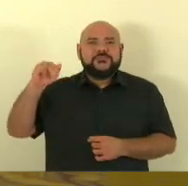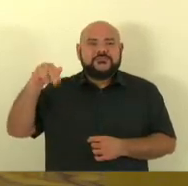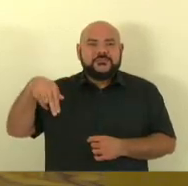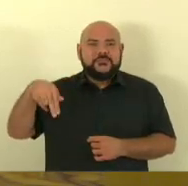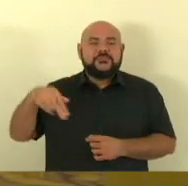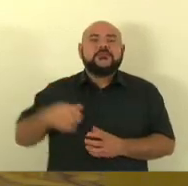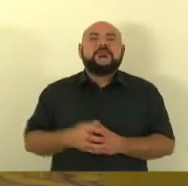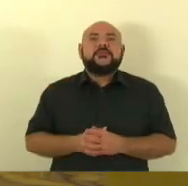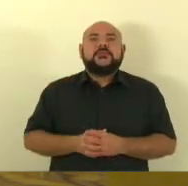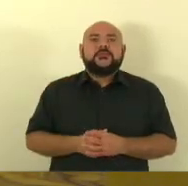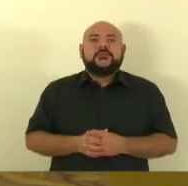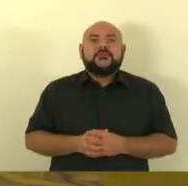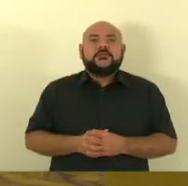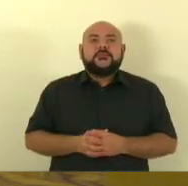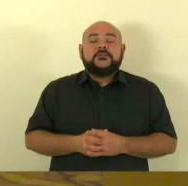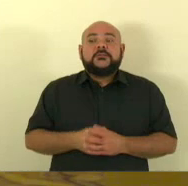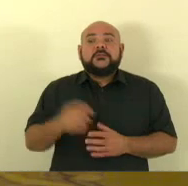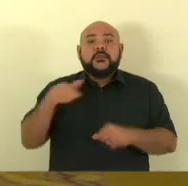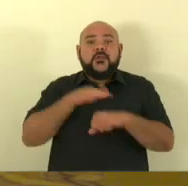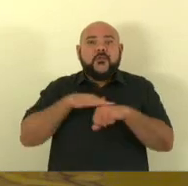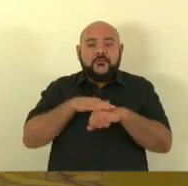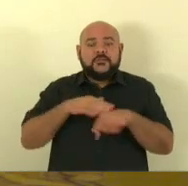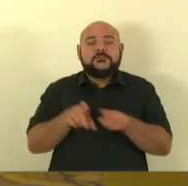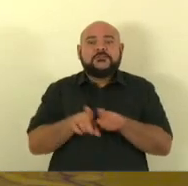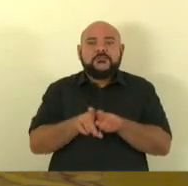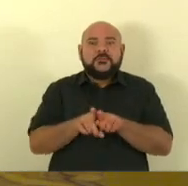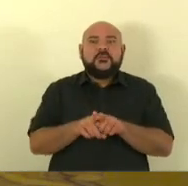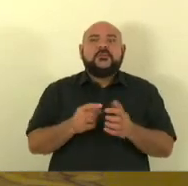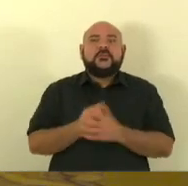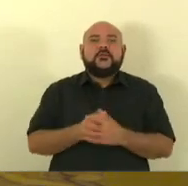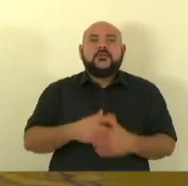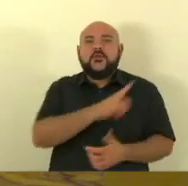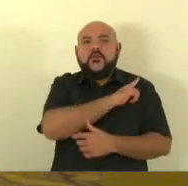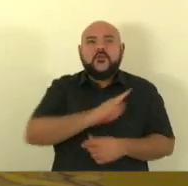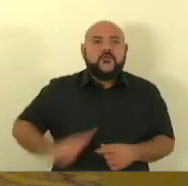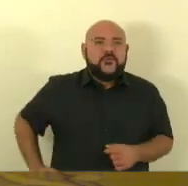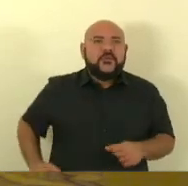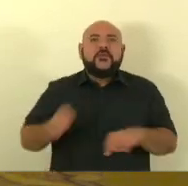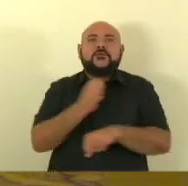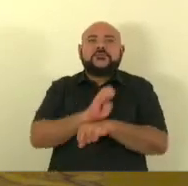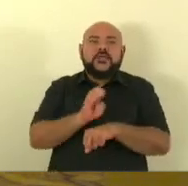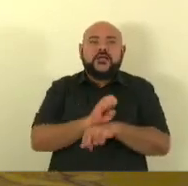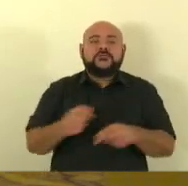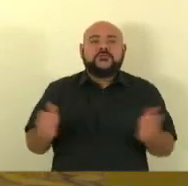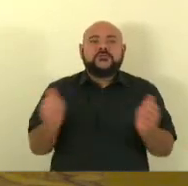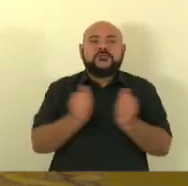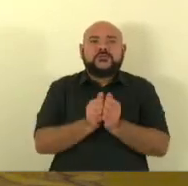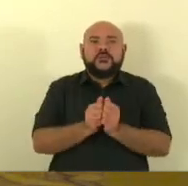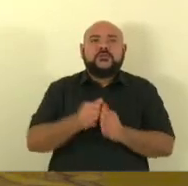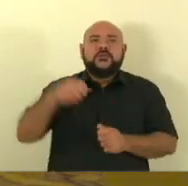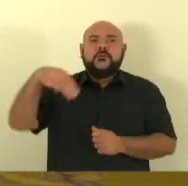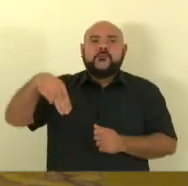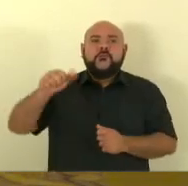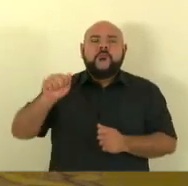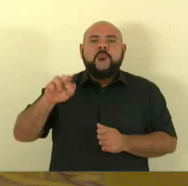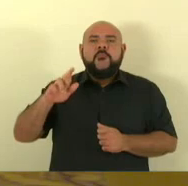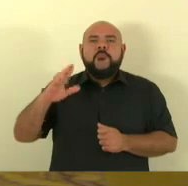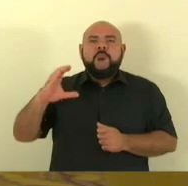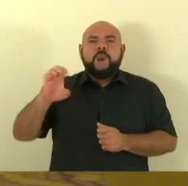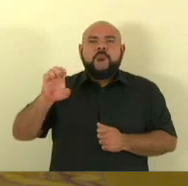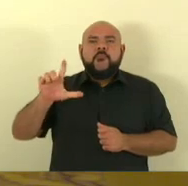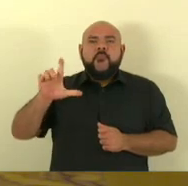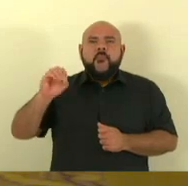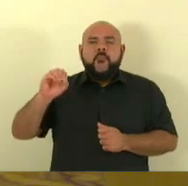o governo do estado e com o Marcelo Calmon que é do Recursos Humanos